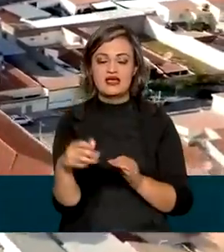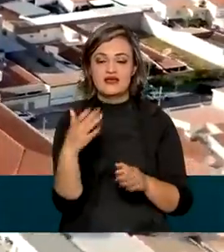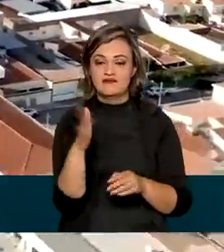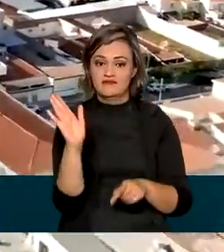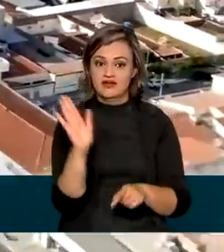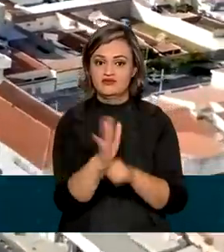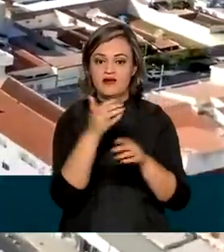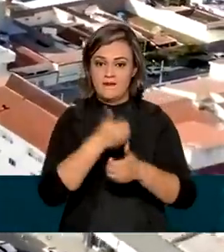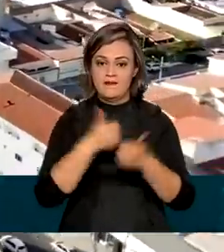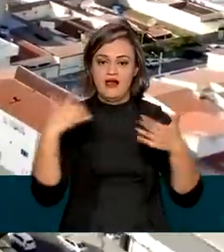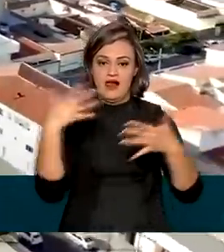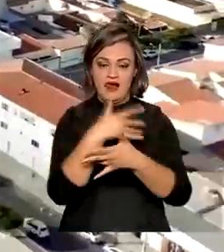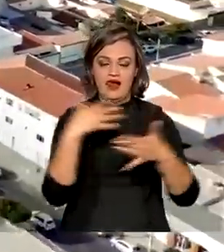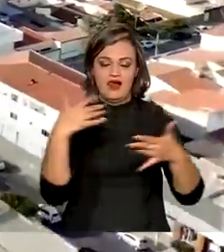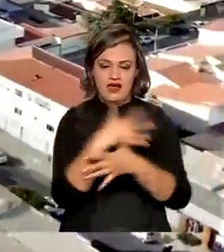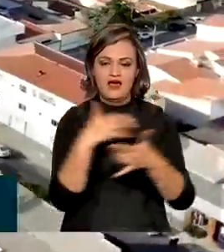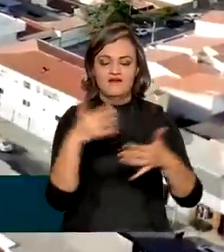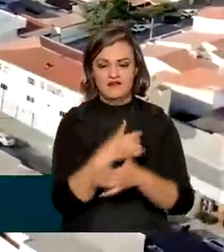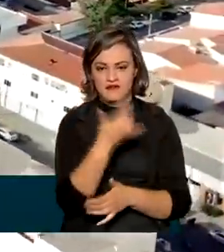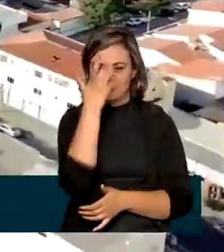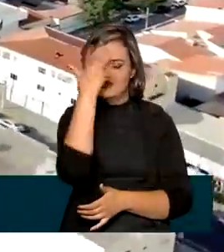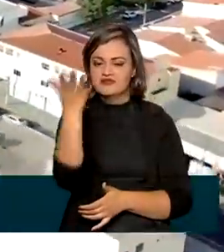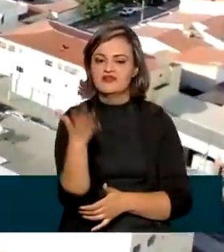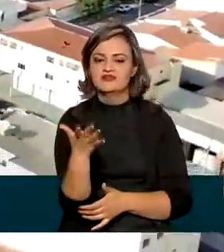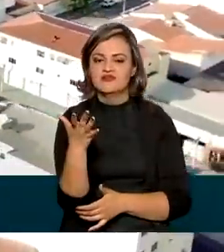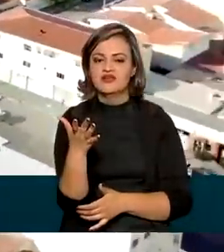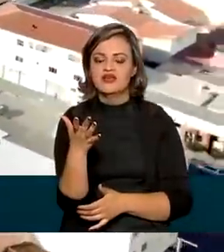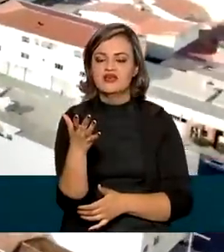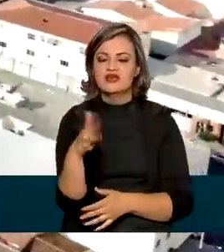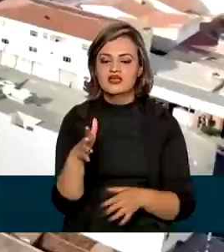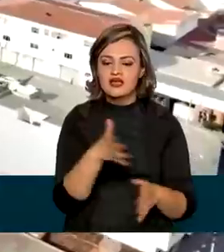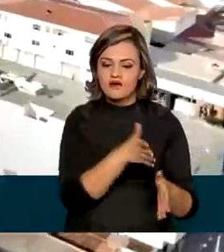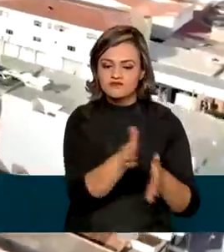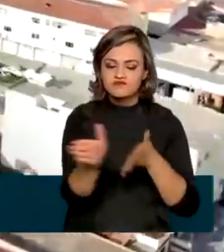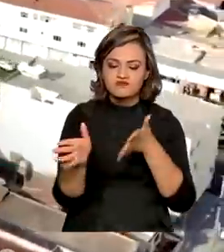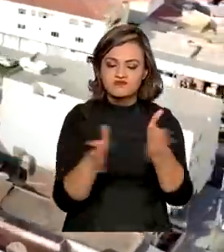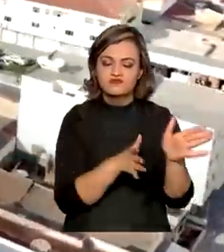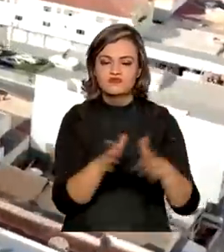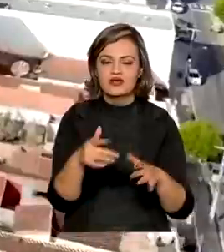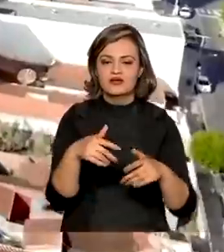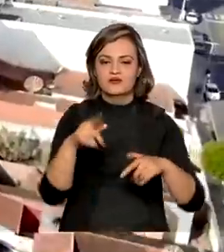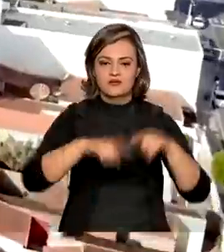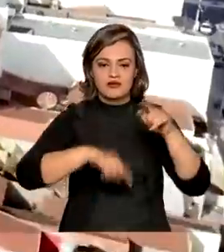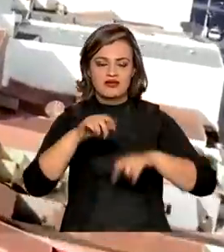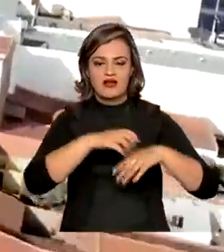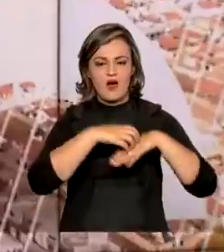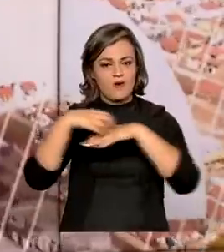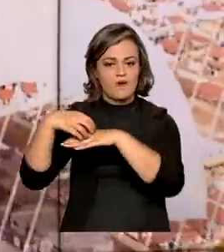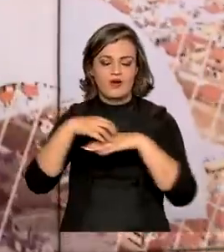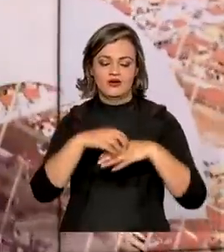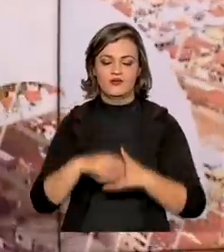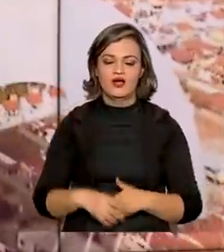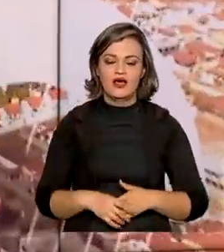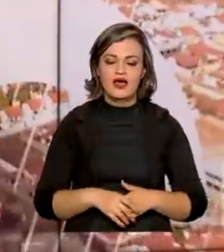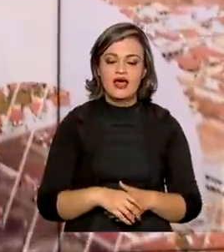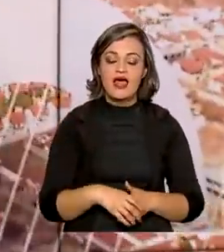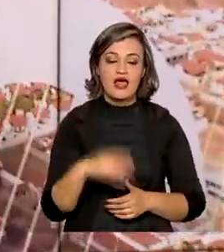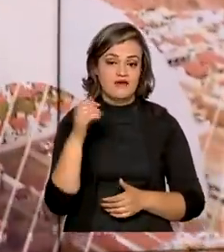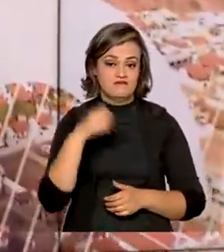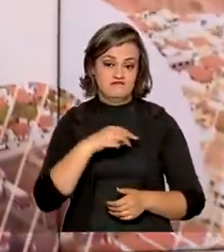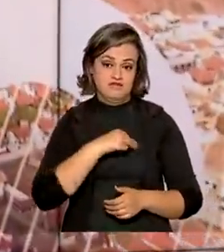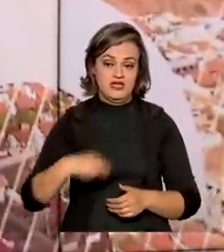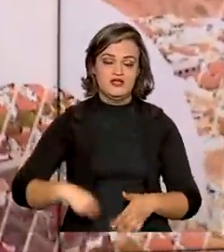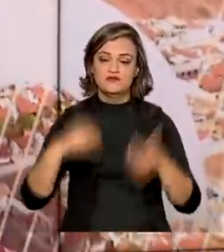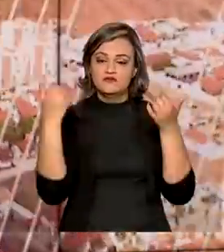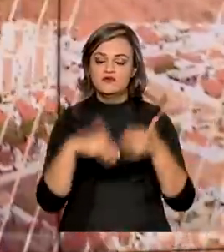trânsito da cidade, ajudar na mobilidade urbana e facilitar o escoamento da produção agrícola da região. De acordo com o Tarcísio de